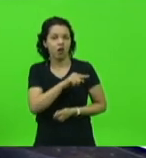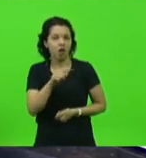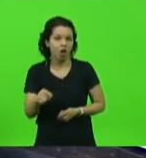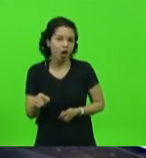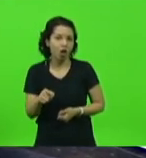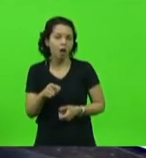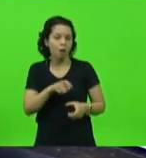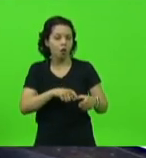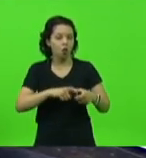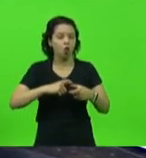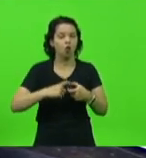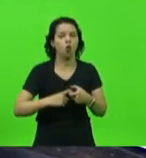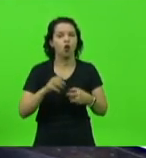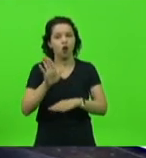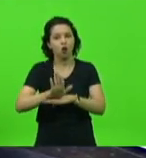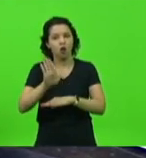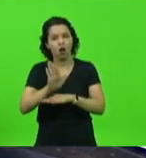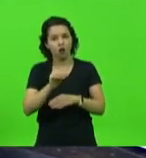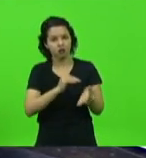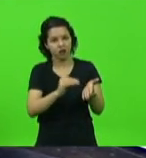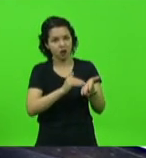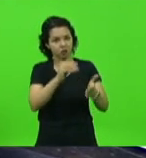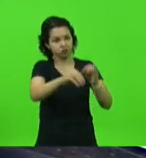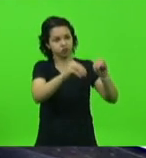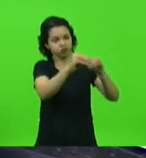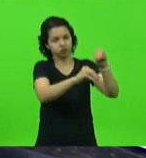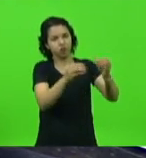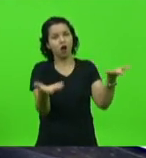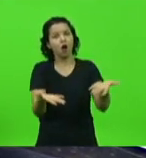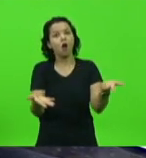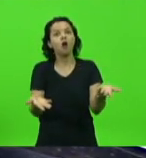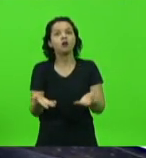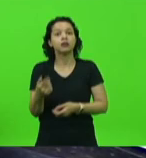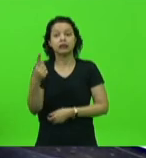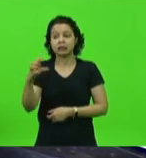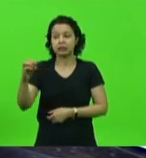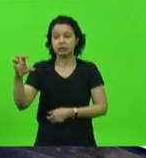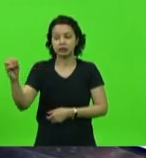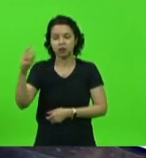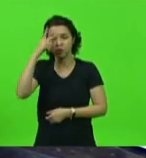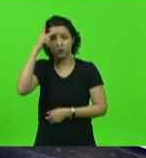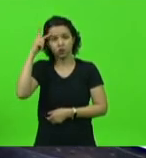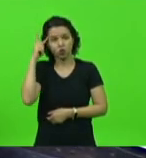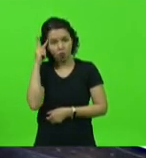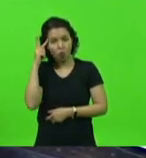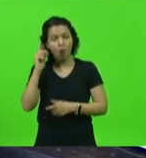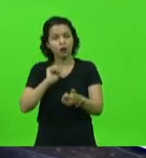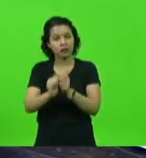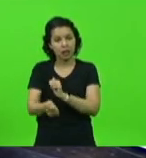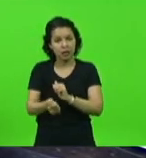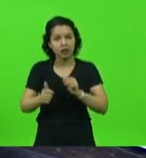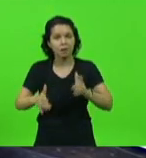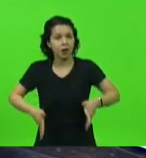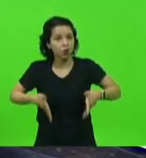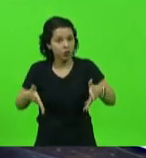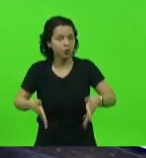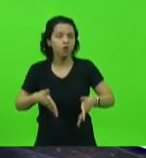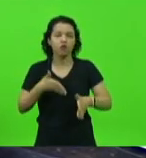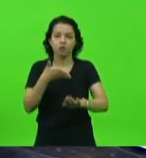secretarias e agora dá nisso. 100 atletas paraolímpicos não vão participar do campeonato.